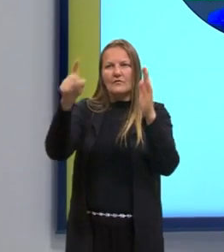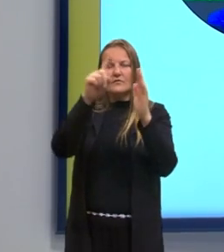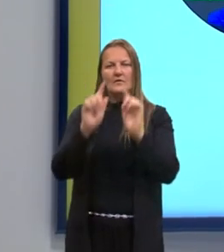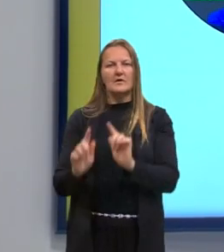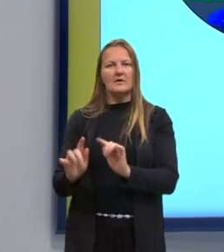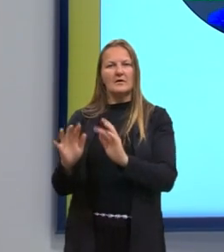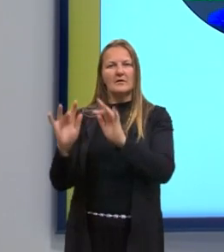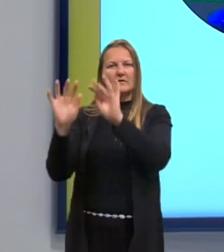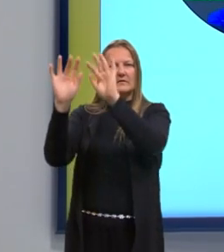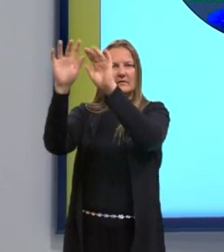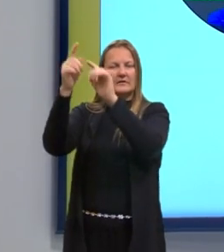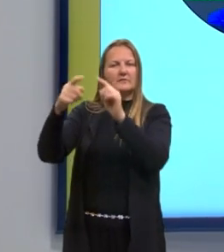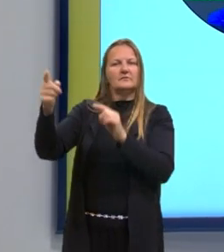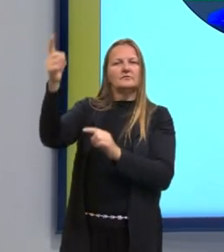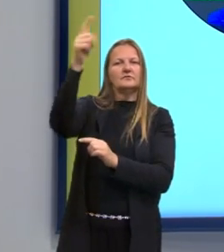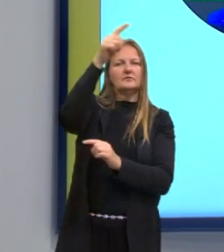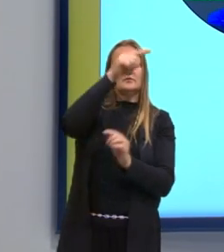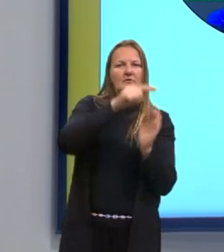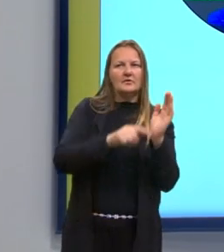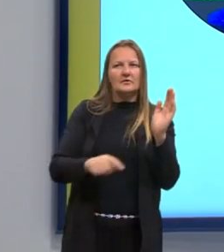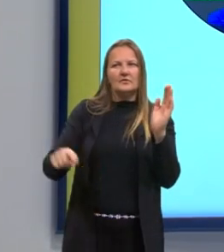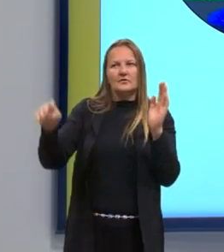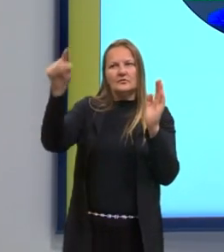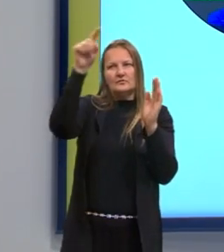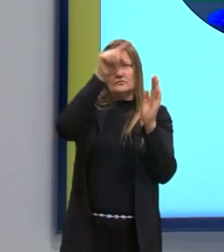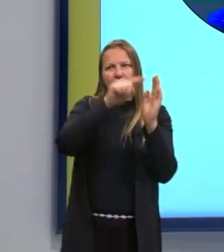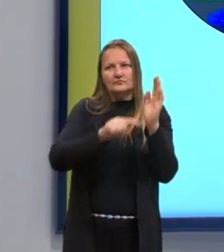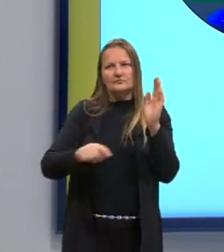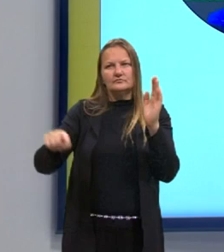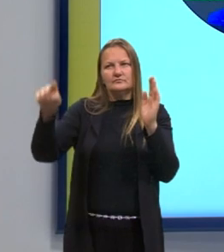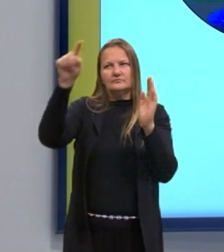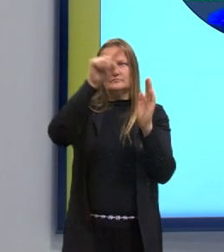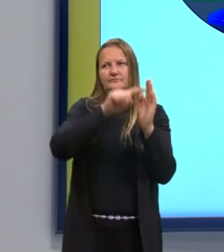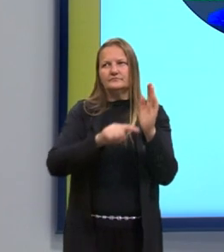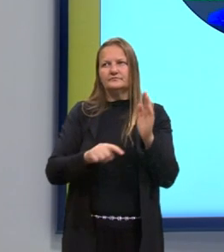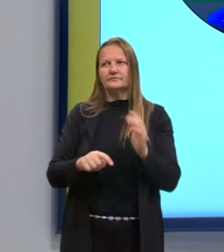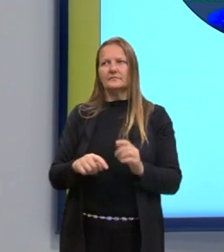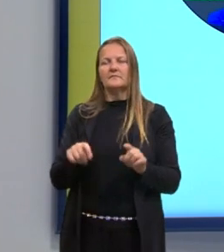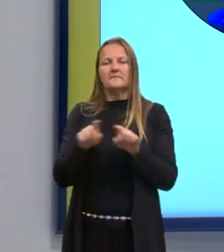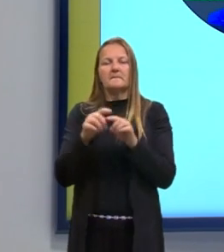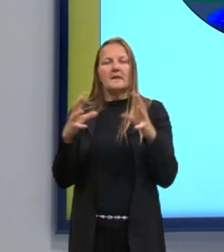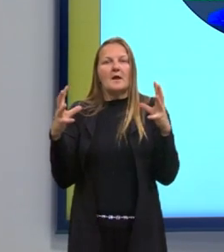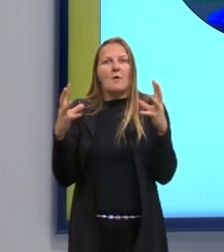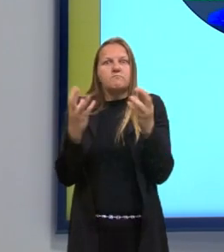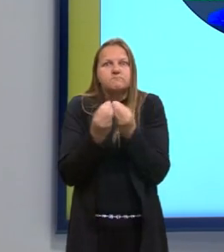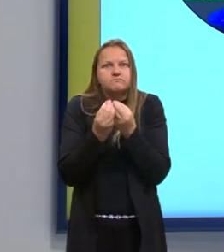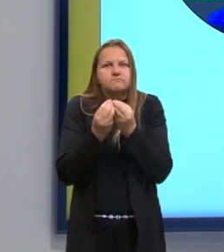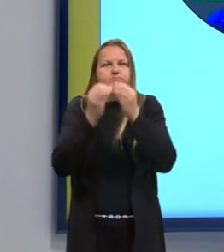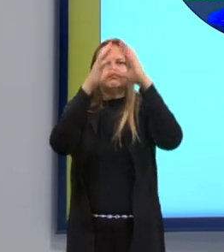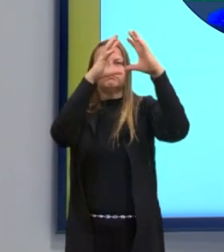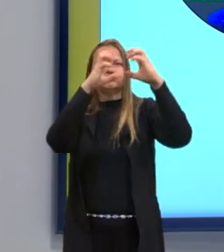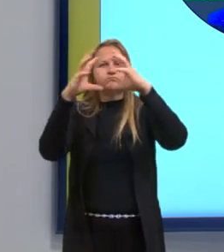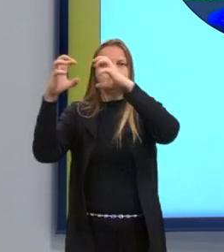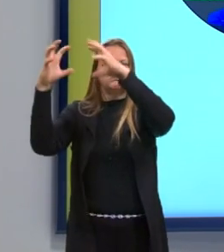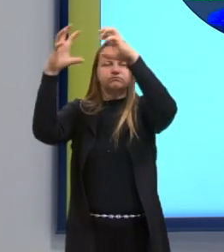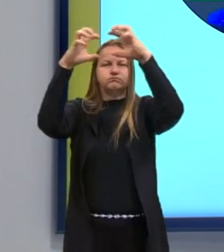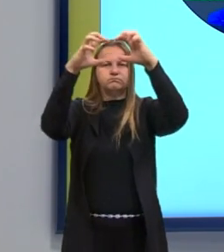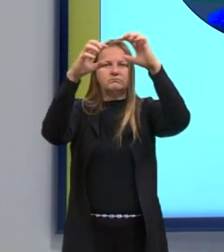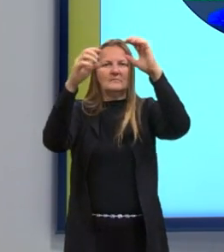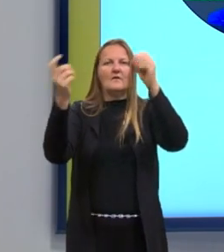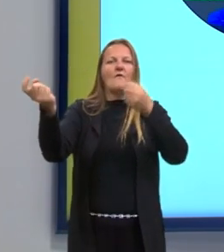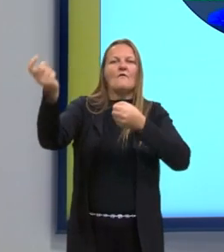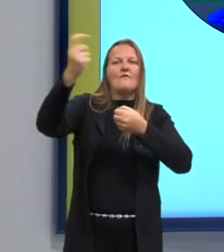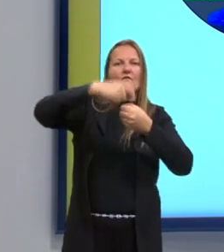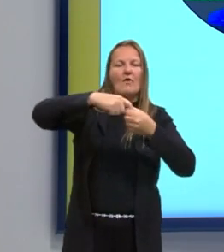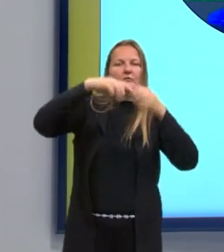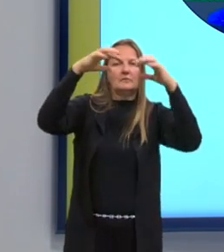em forma de gás, através da evaporação. Depois acontece a condensação, em forma de nuvens. E depois a água